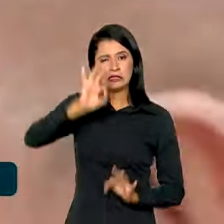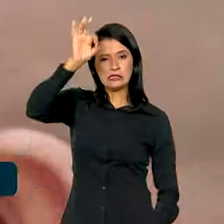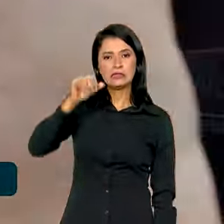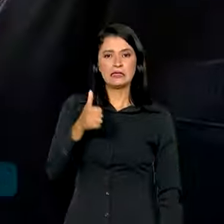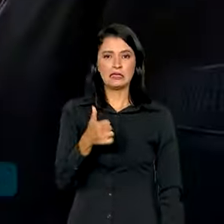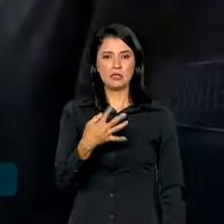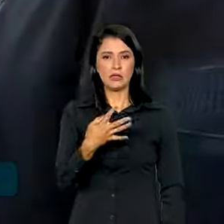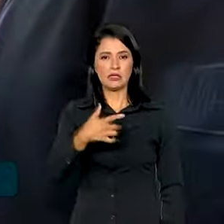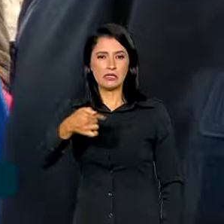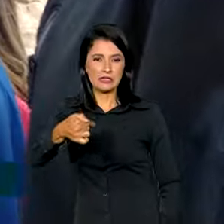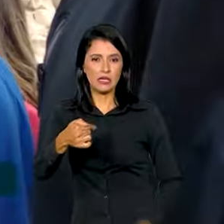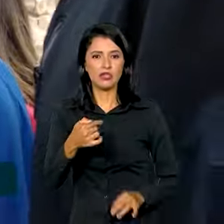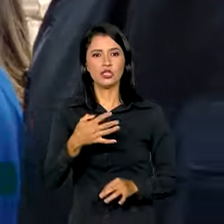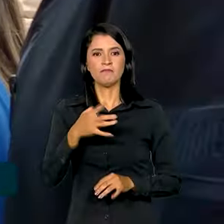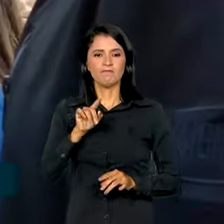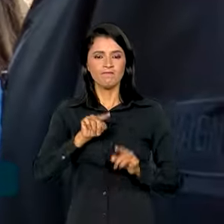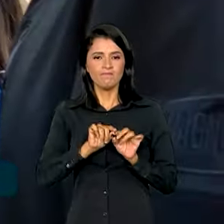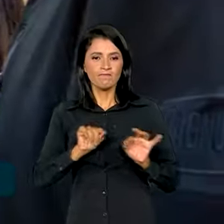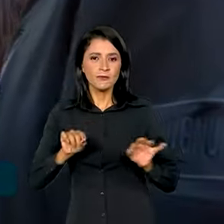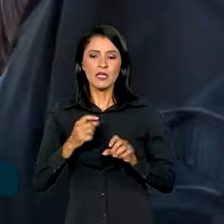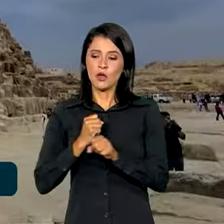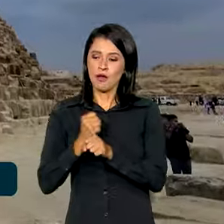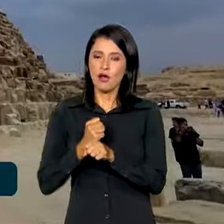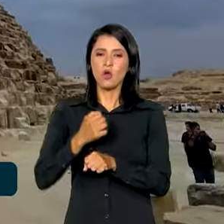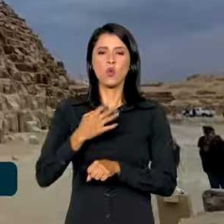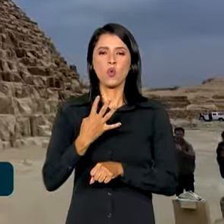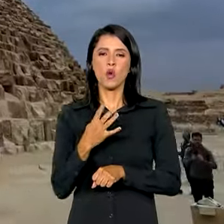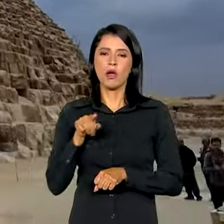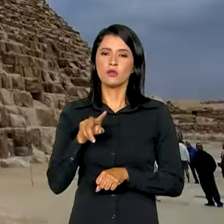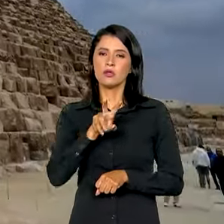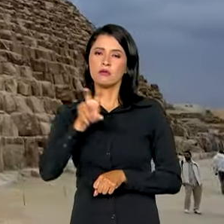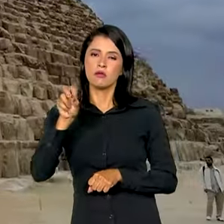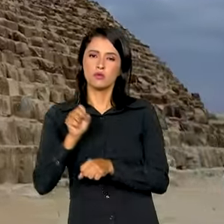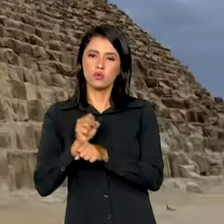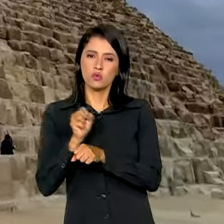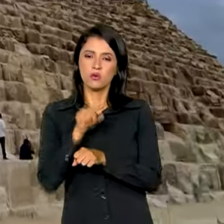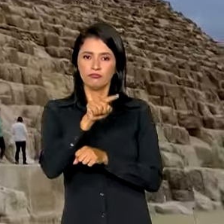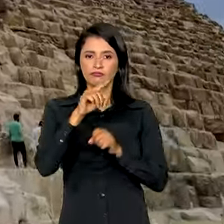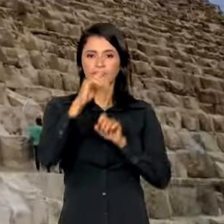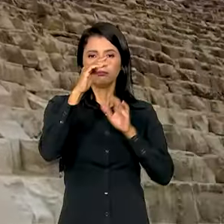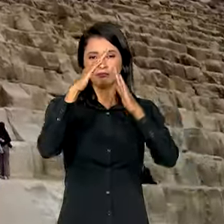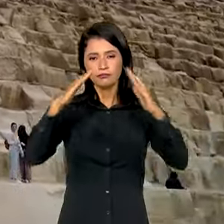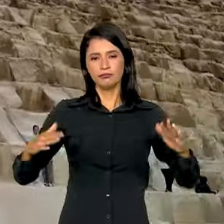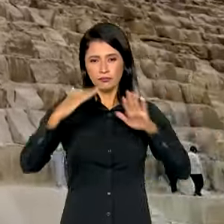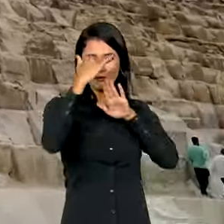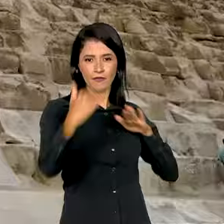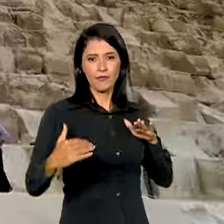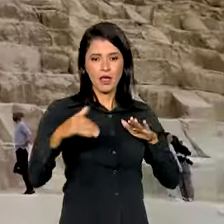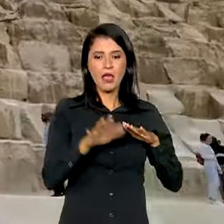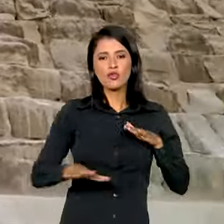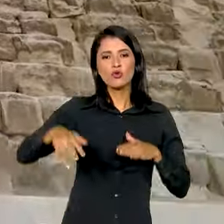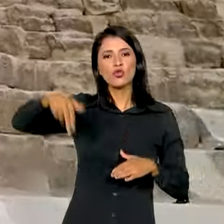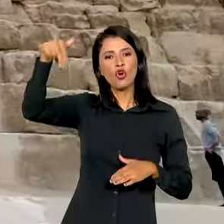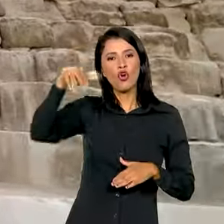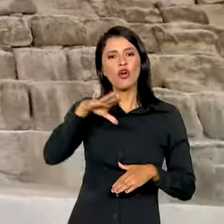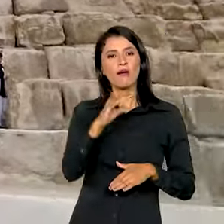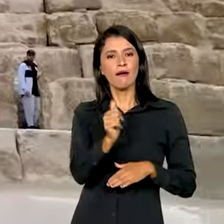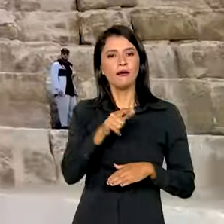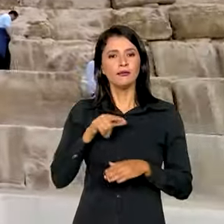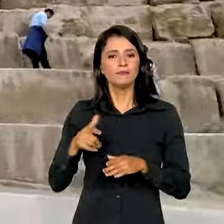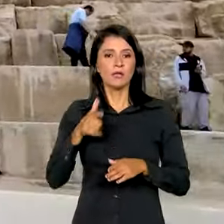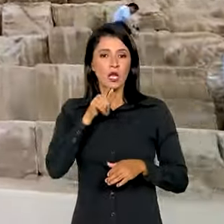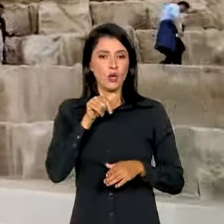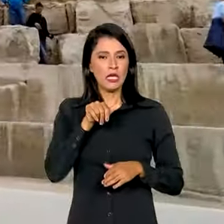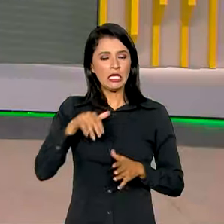e cerca de 4.500 anos de idade, o monumento fica na região norte do Cairo, no lado oeste